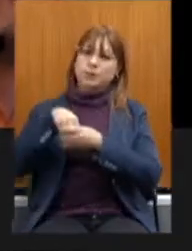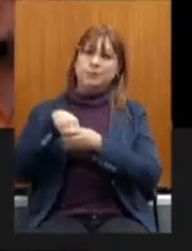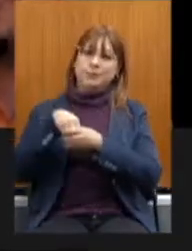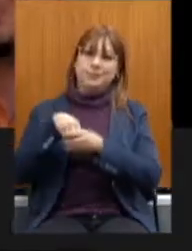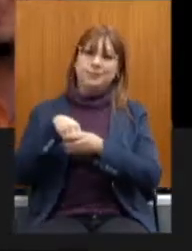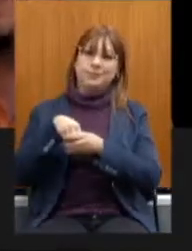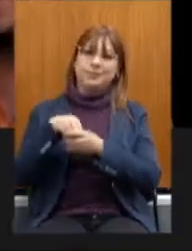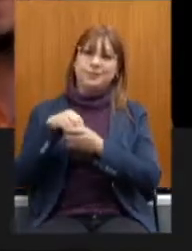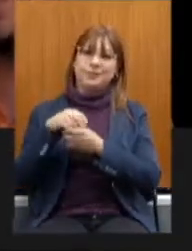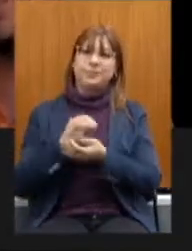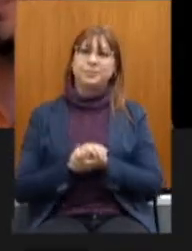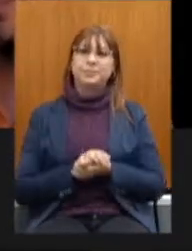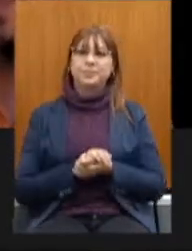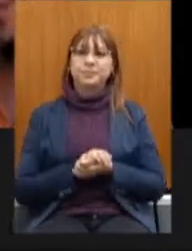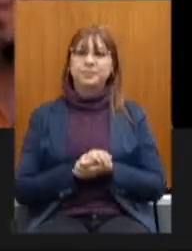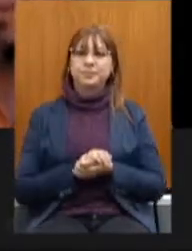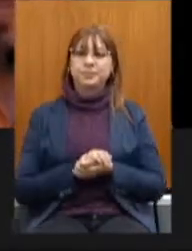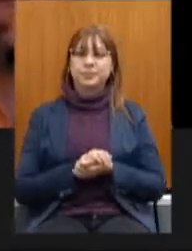Salgado. Pode passar?